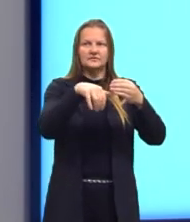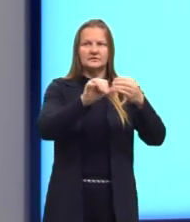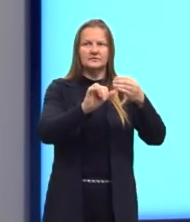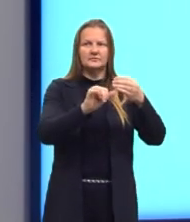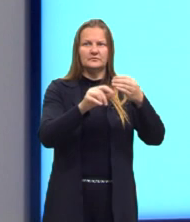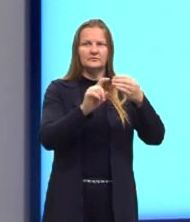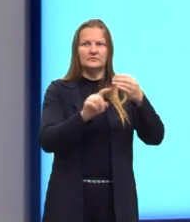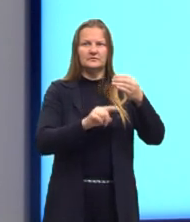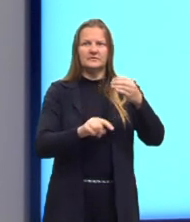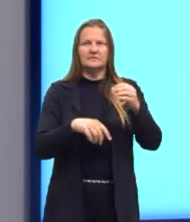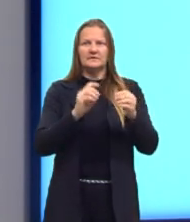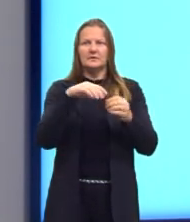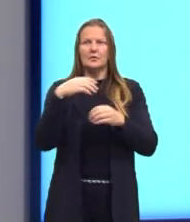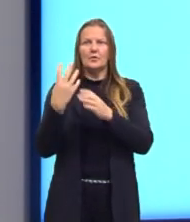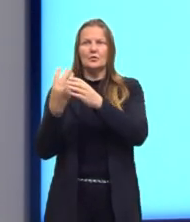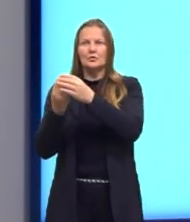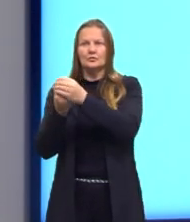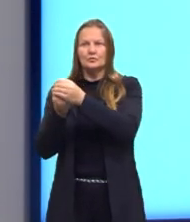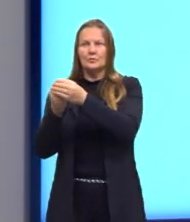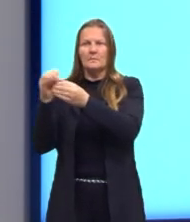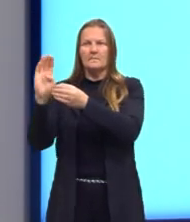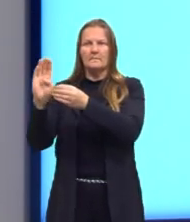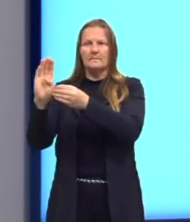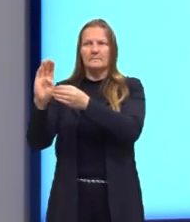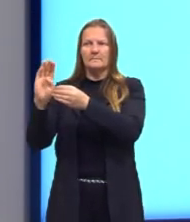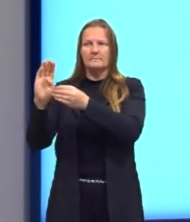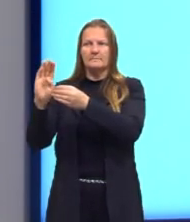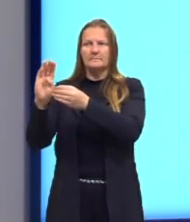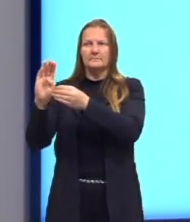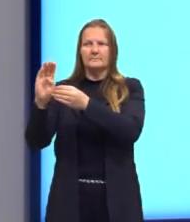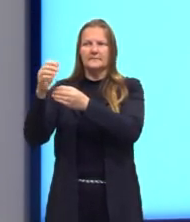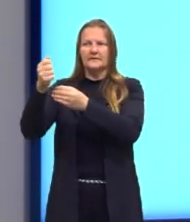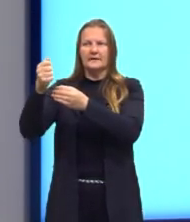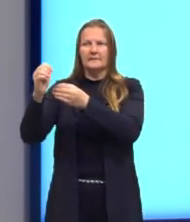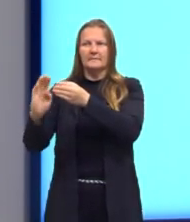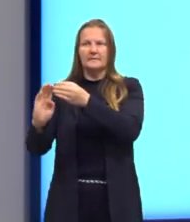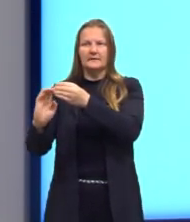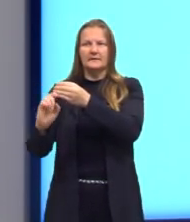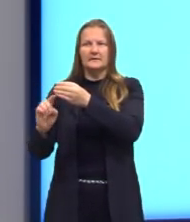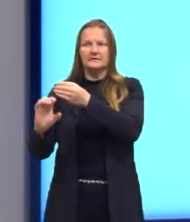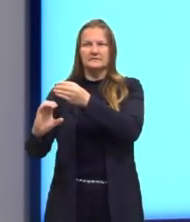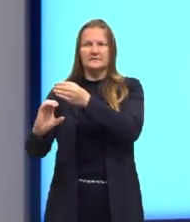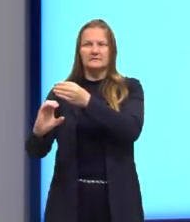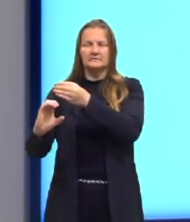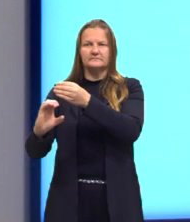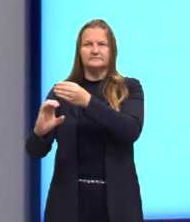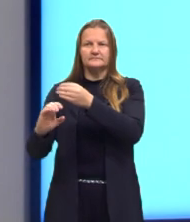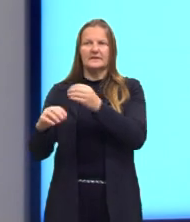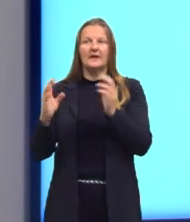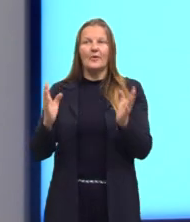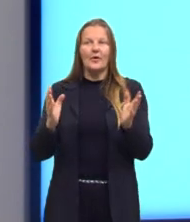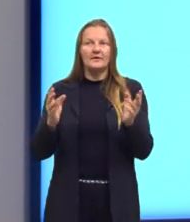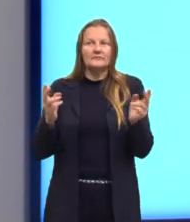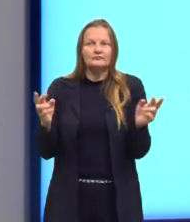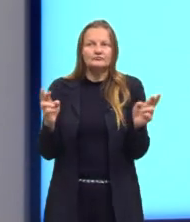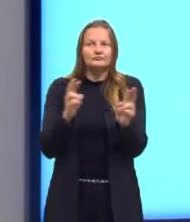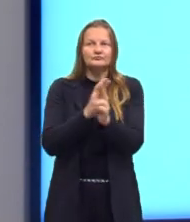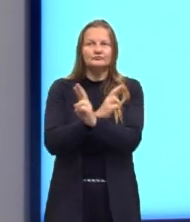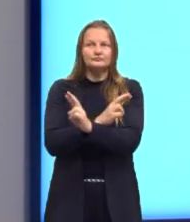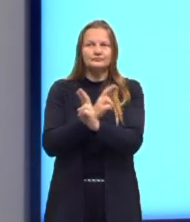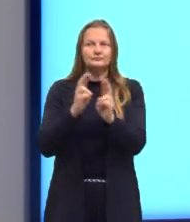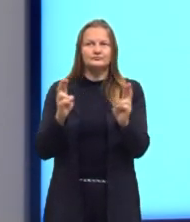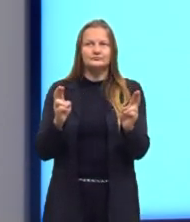y e z. No conjunto B nós temos os elementos A, B e C, tá? O que a gente consegue